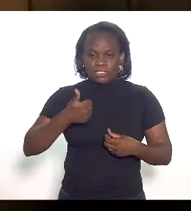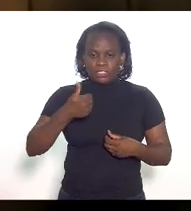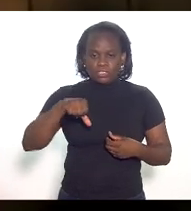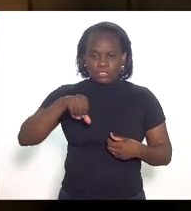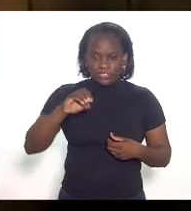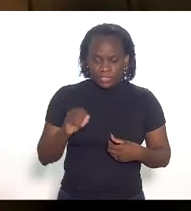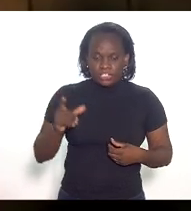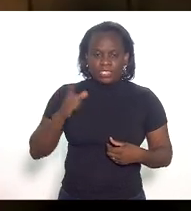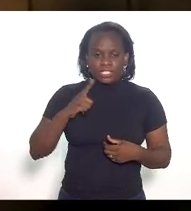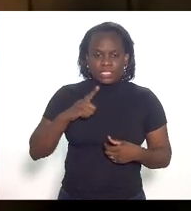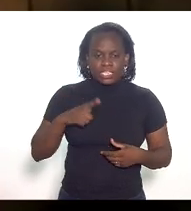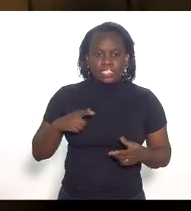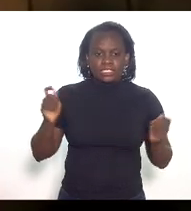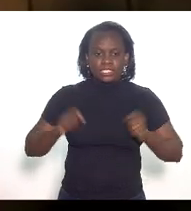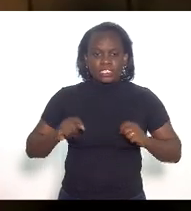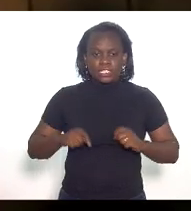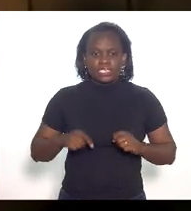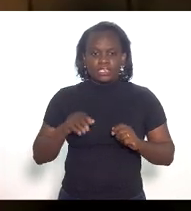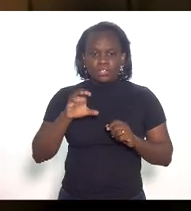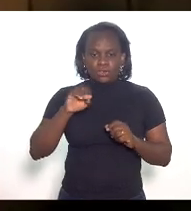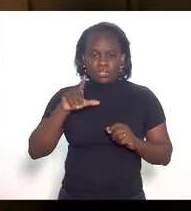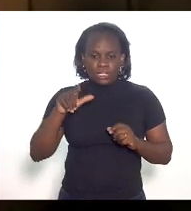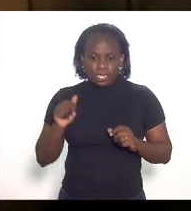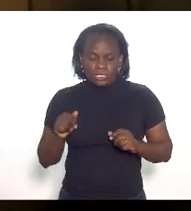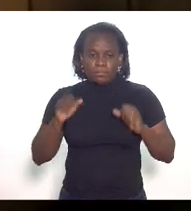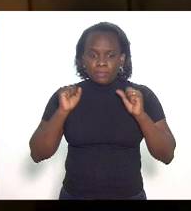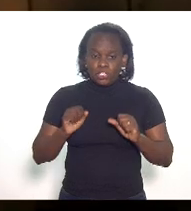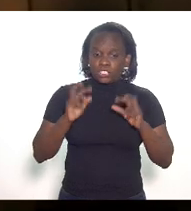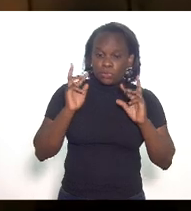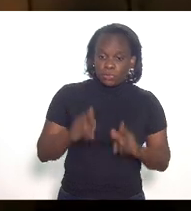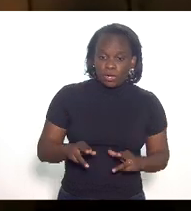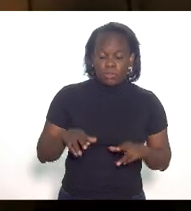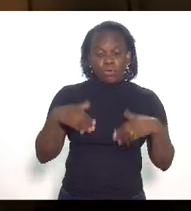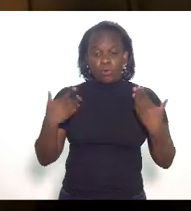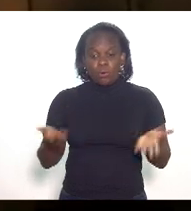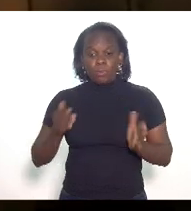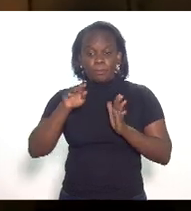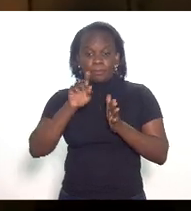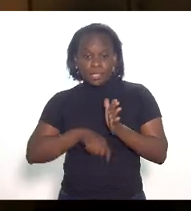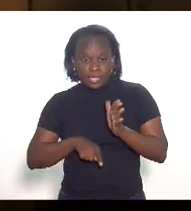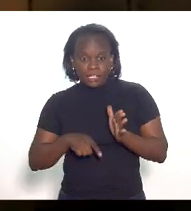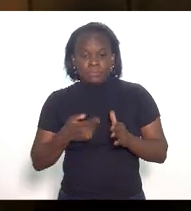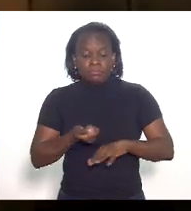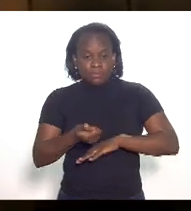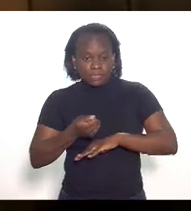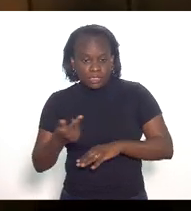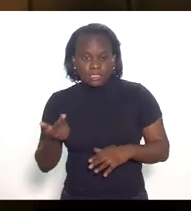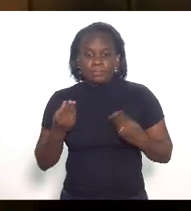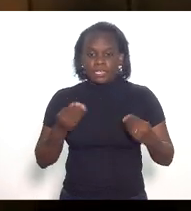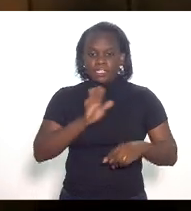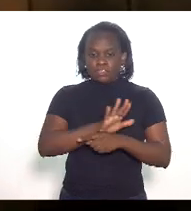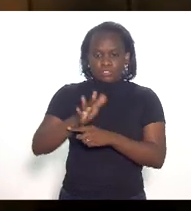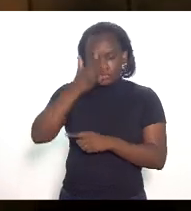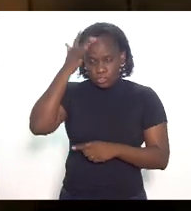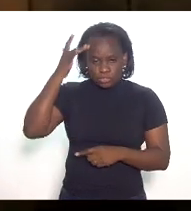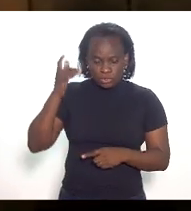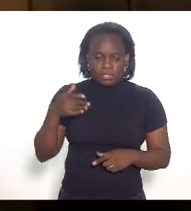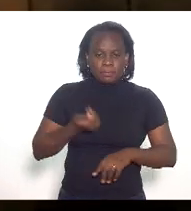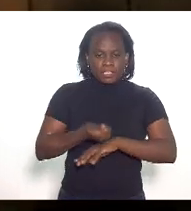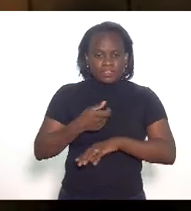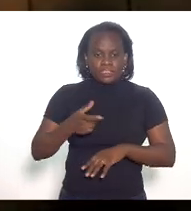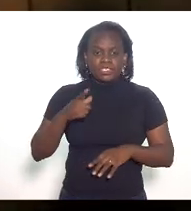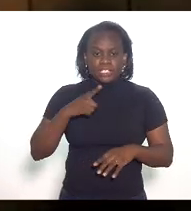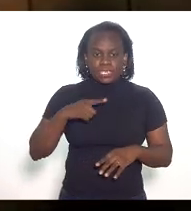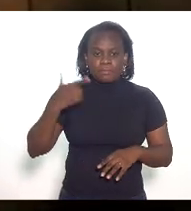eles dão margem a cola ser idêntica ou menos benéfica para o contribuinte o benefício ser